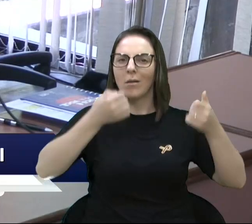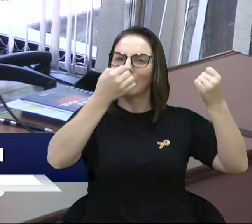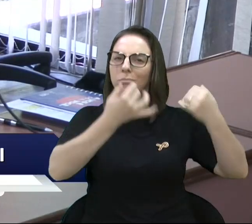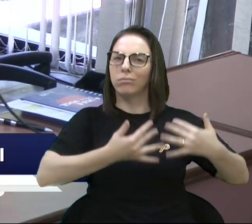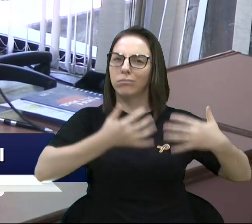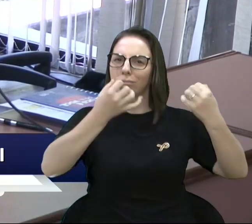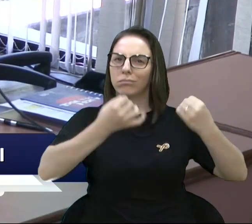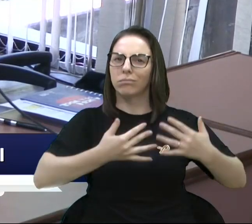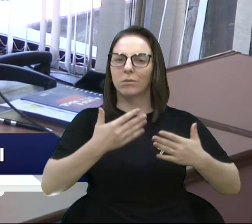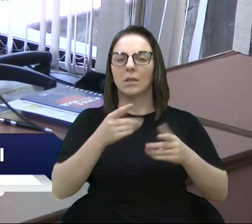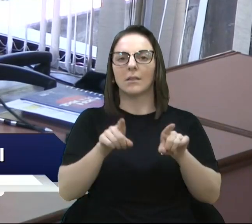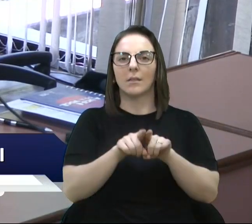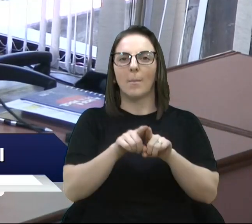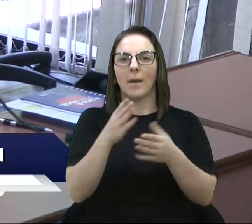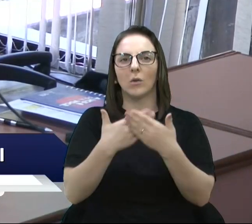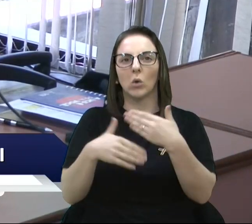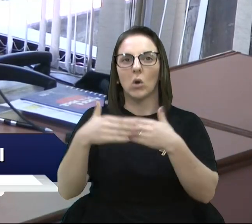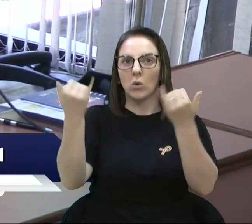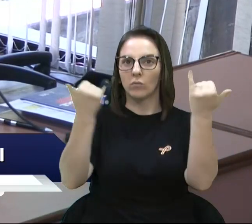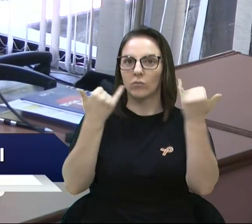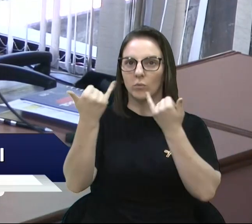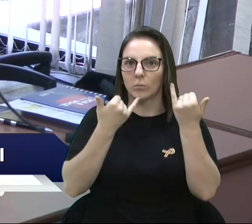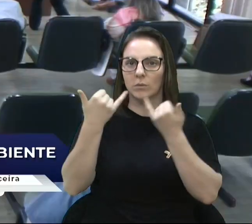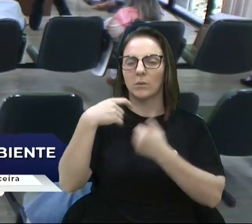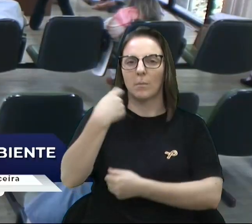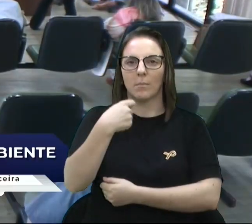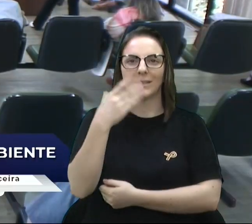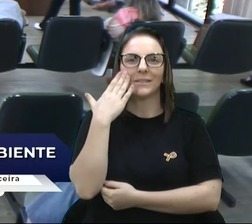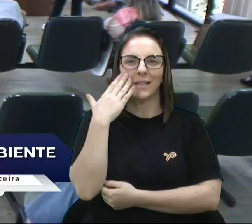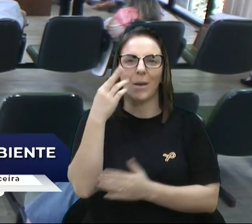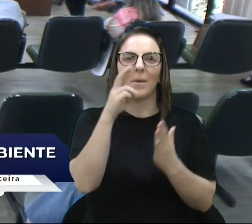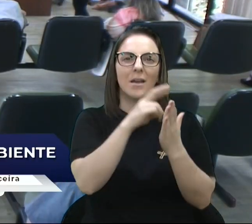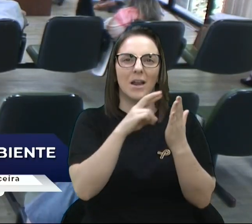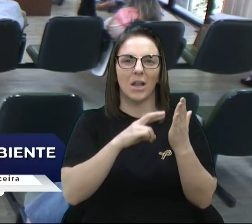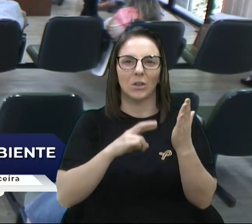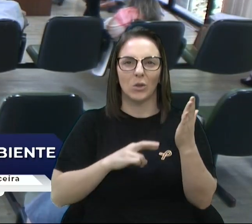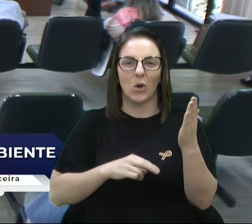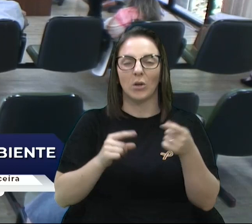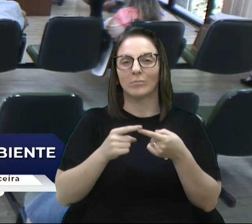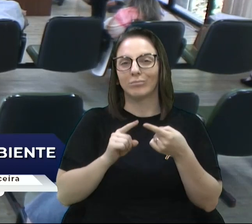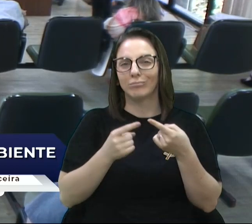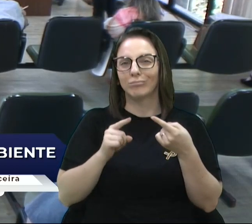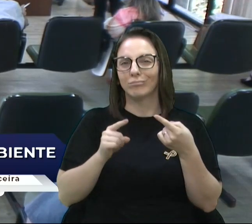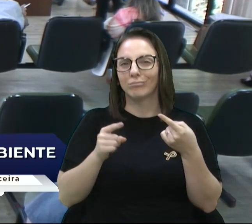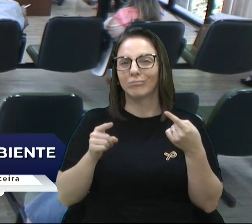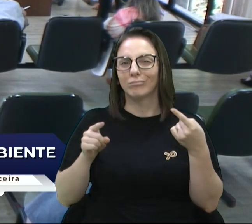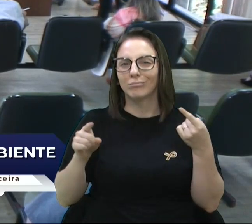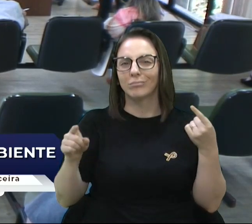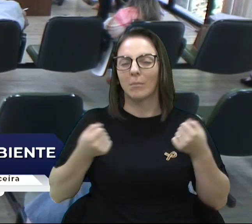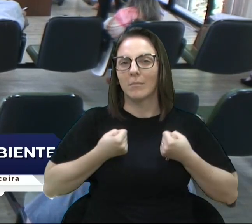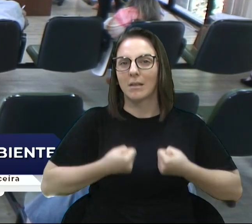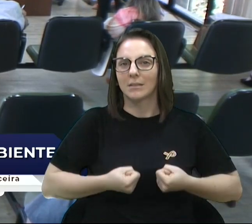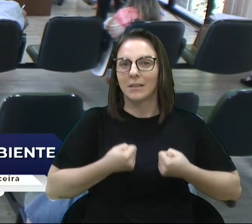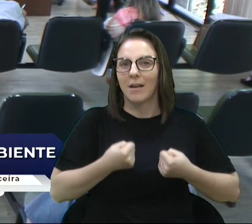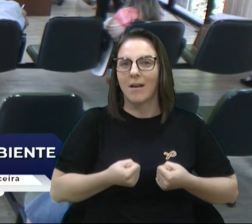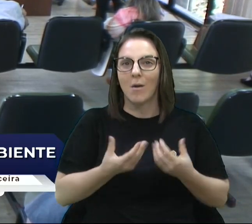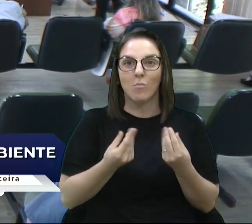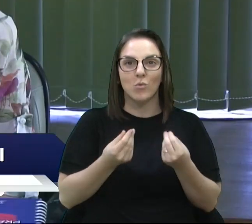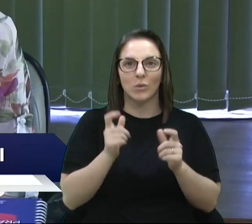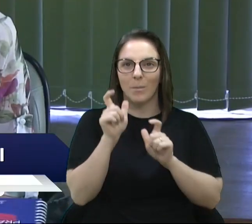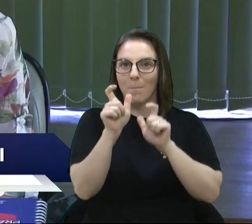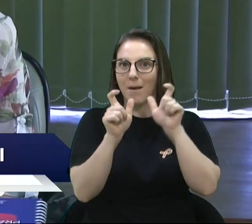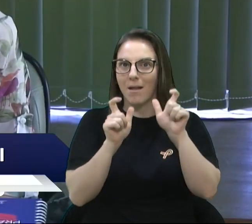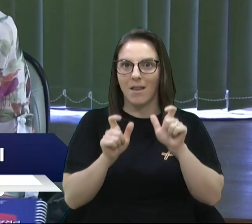informações. A gente sabe que é um relatório extenso, pesado, com bastante termos técnicos, com